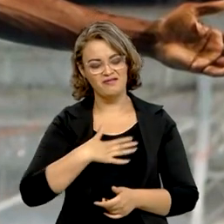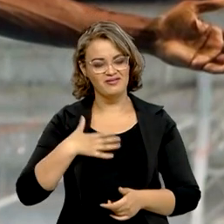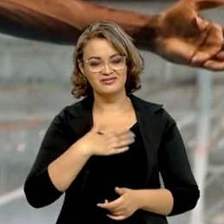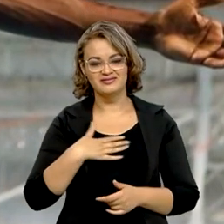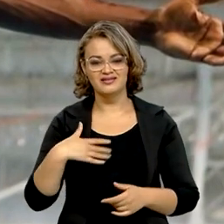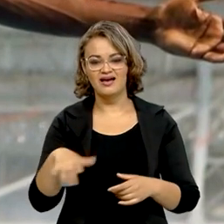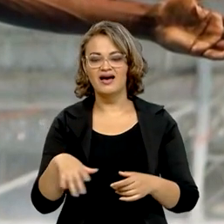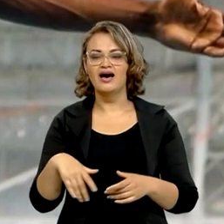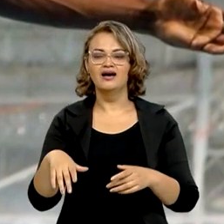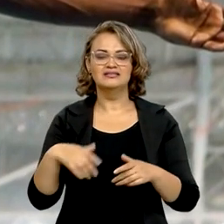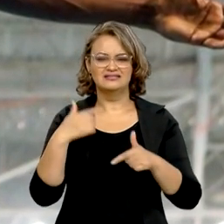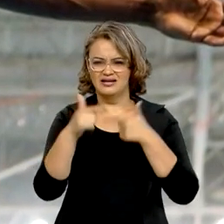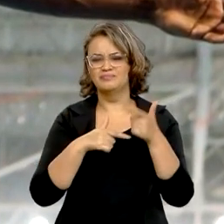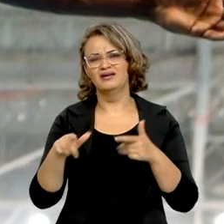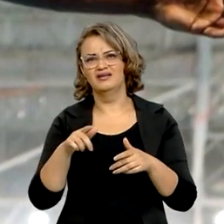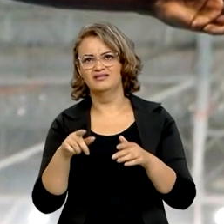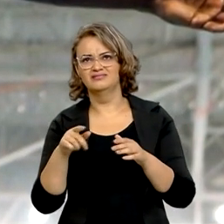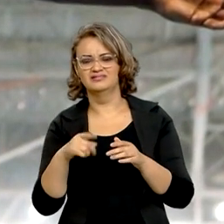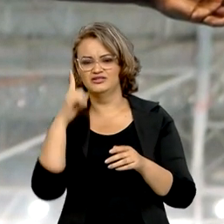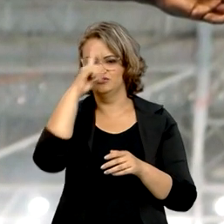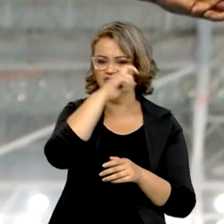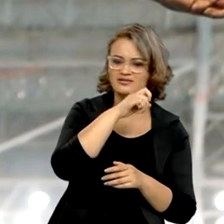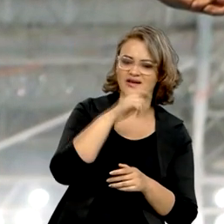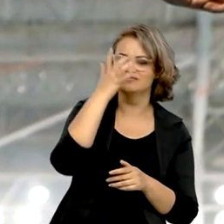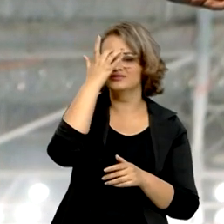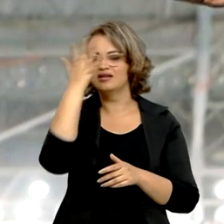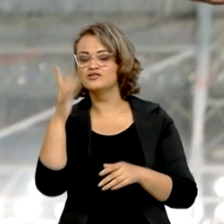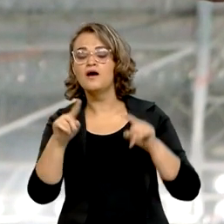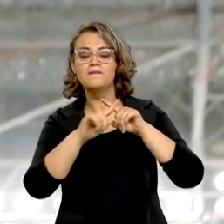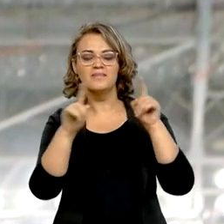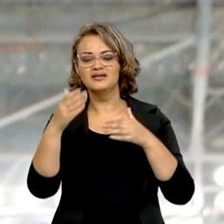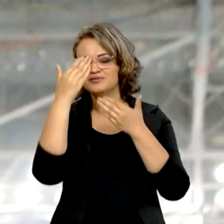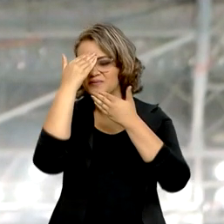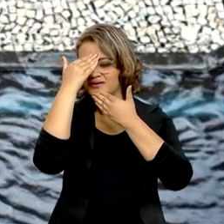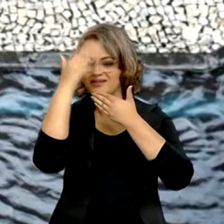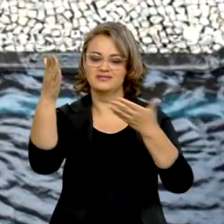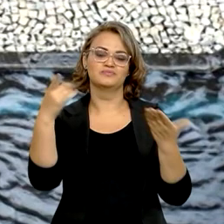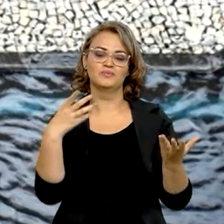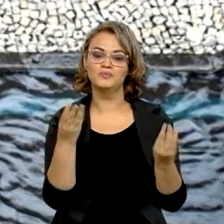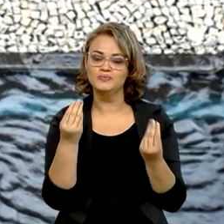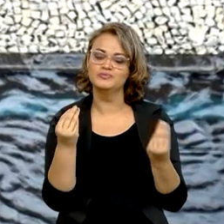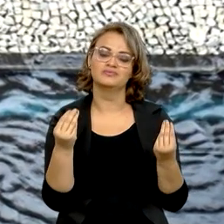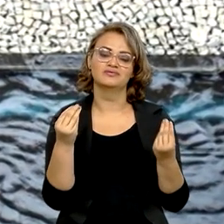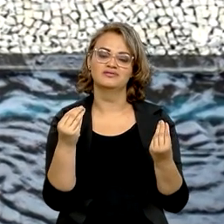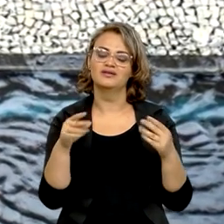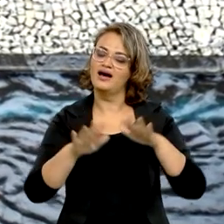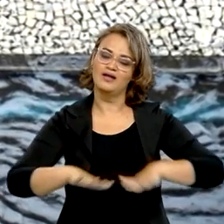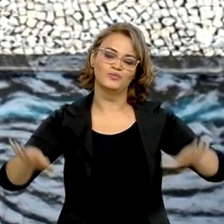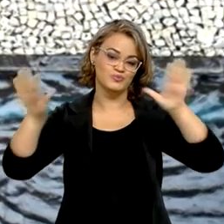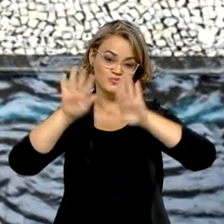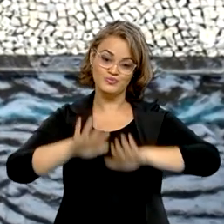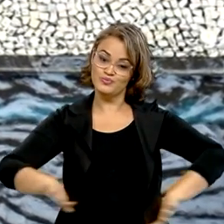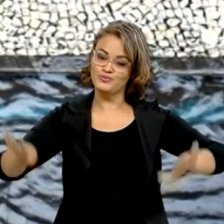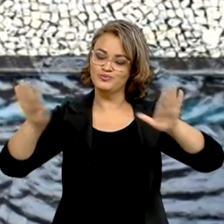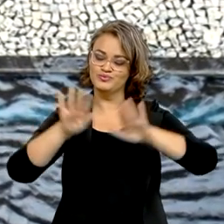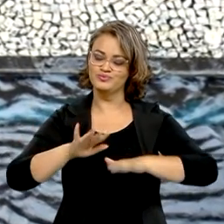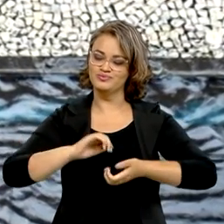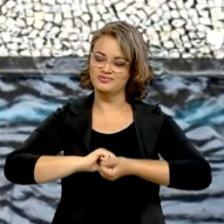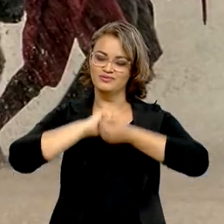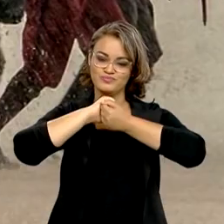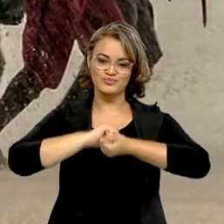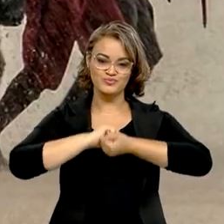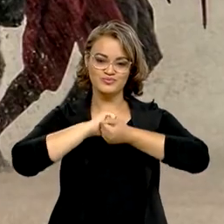profissão tem seus altos e baixos, mas eu sou muito grato às pessoas, aos profissionais que me acolheram, a todos, todos aqueles que estendem a mão.